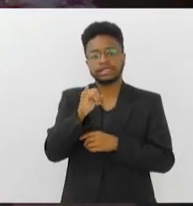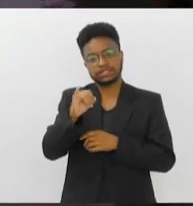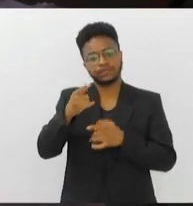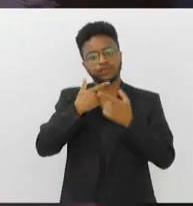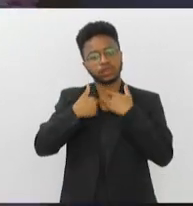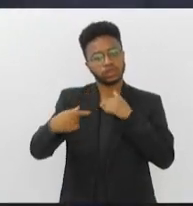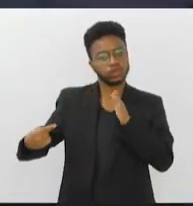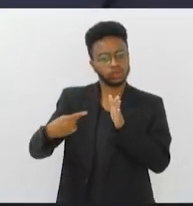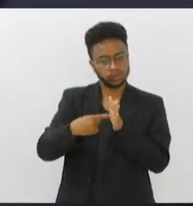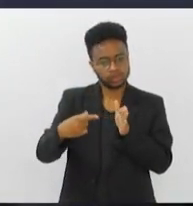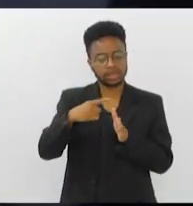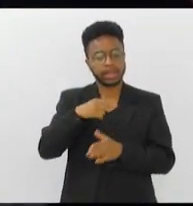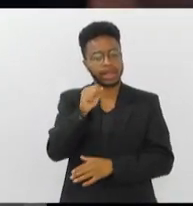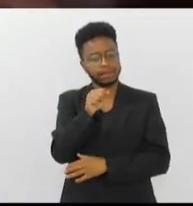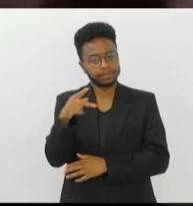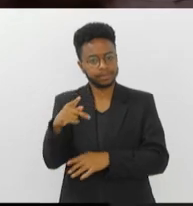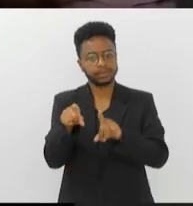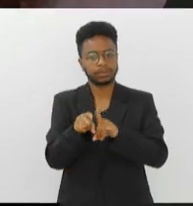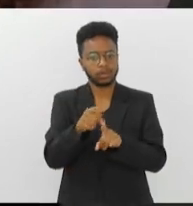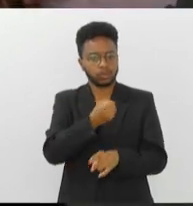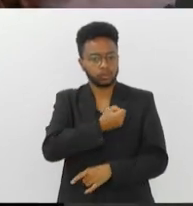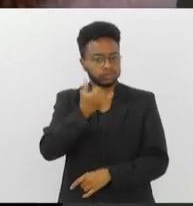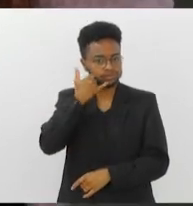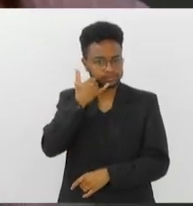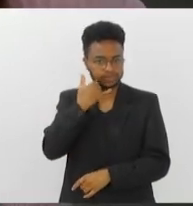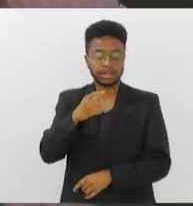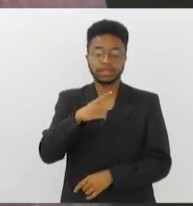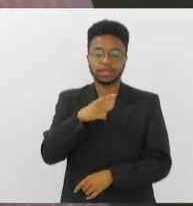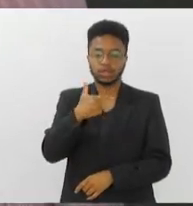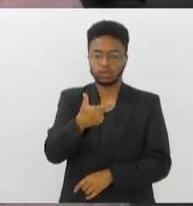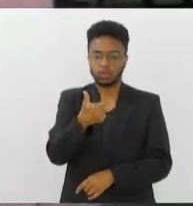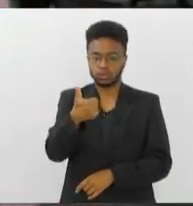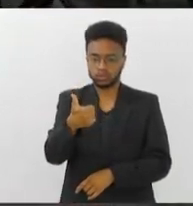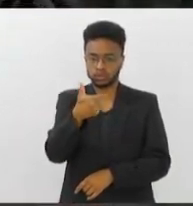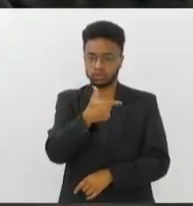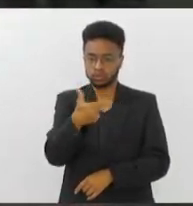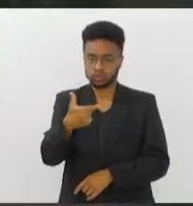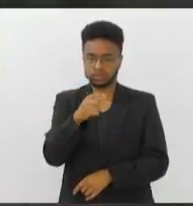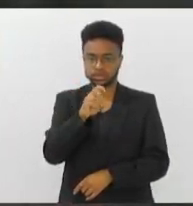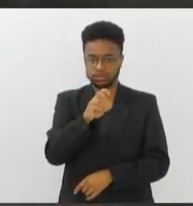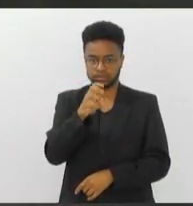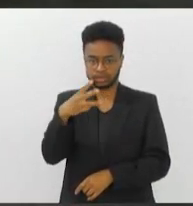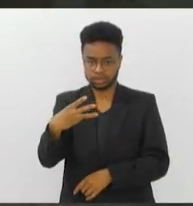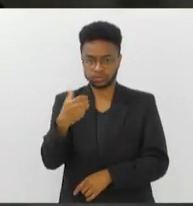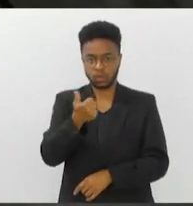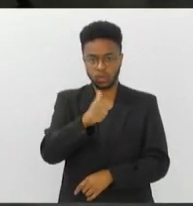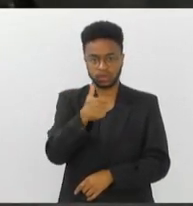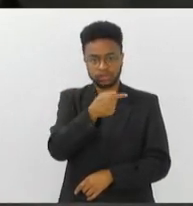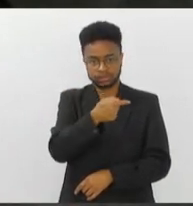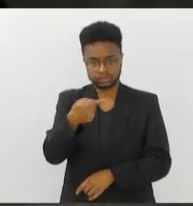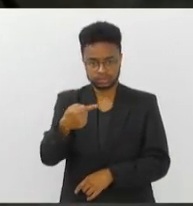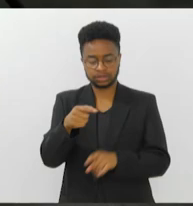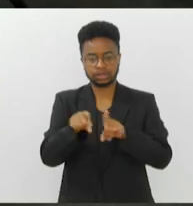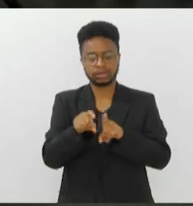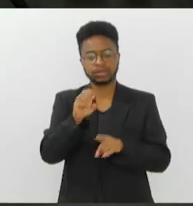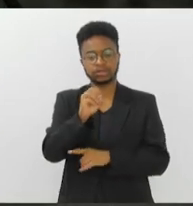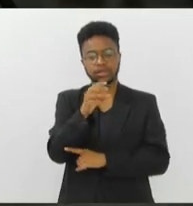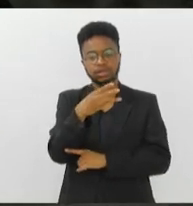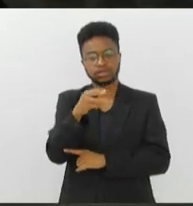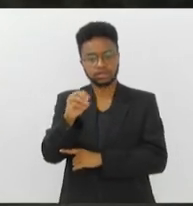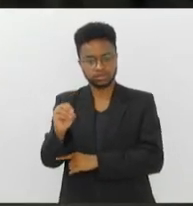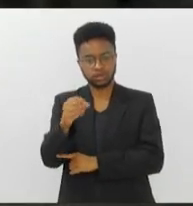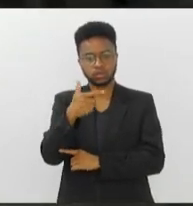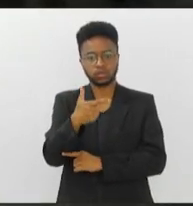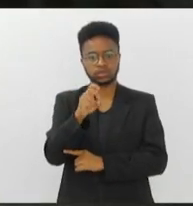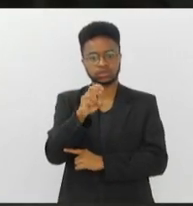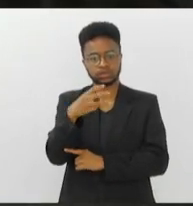O aplicativo, ali, o telefone. Isso, nós temos o 212253-1177, 0300-253